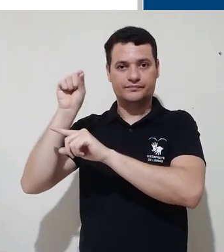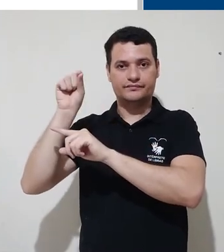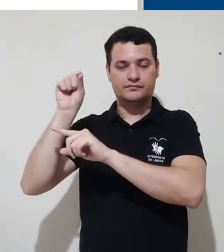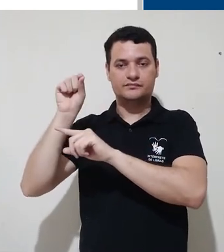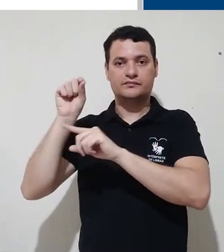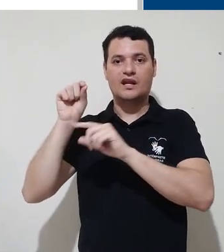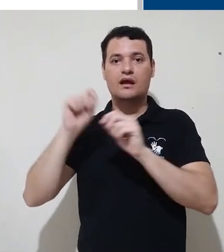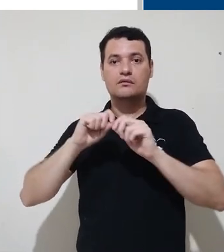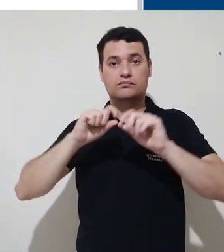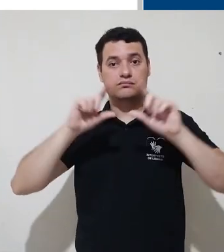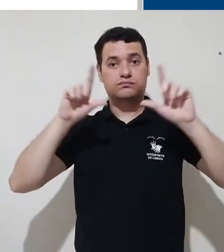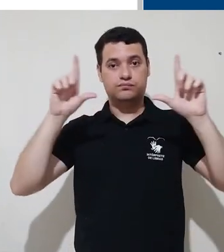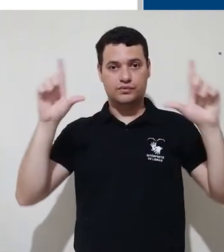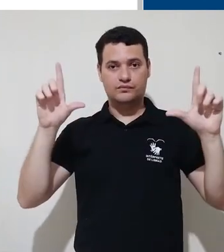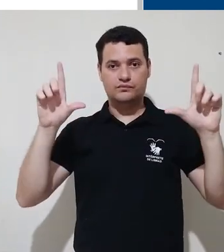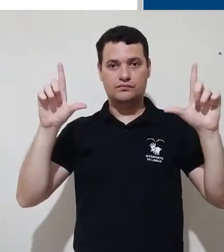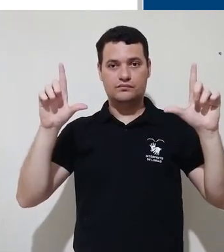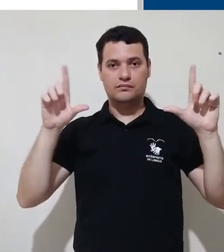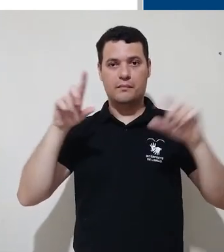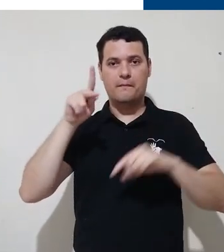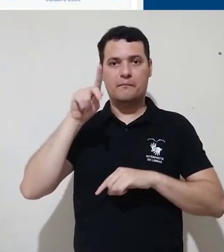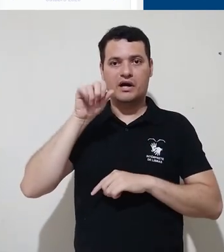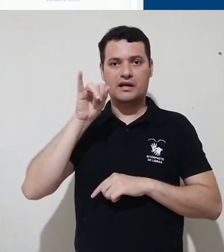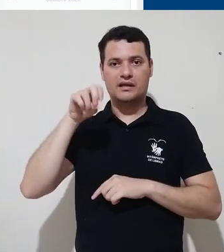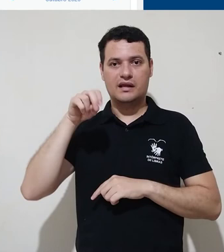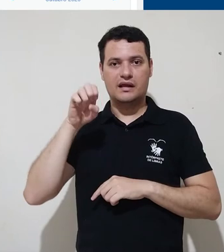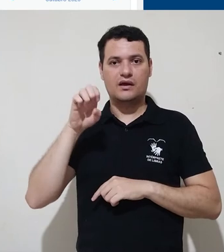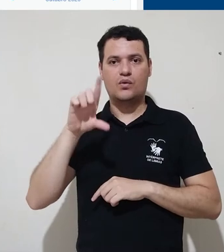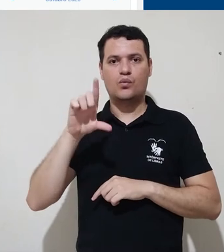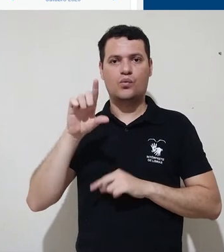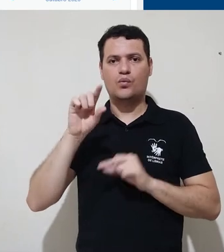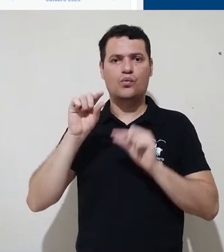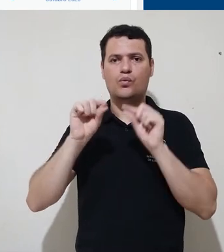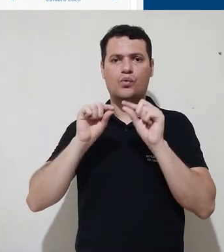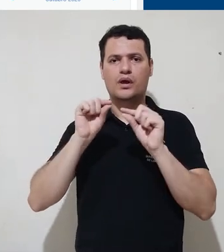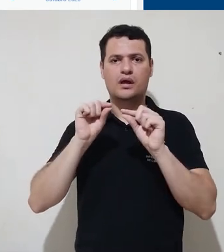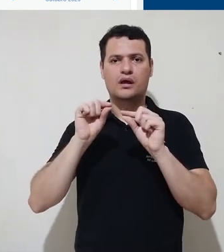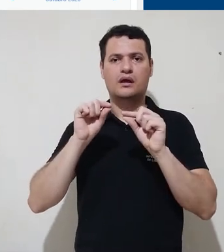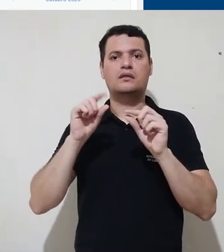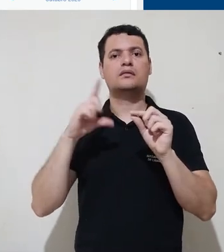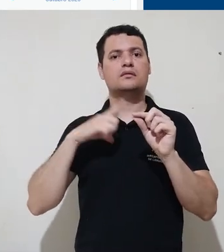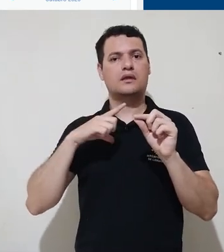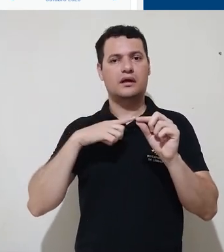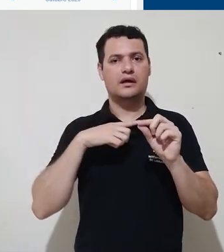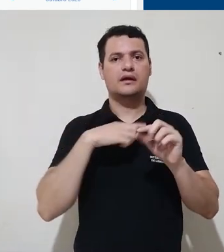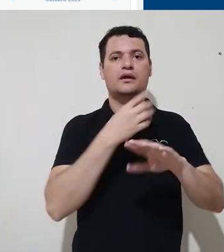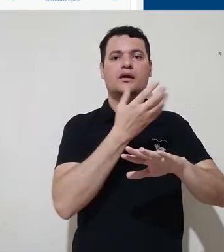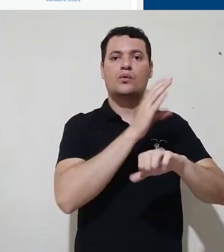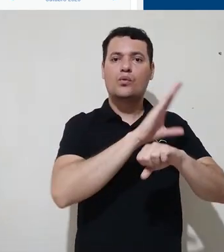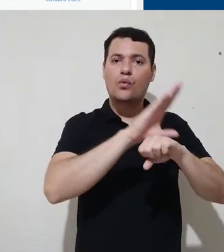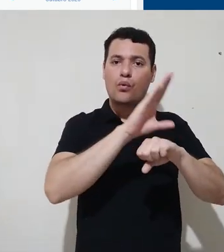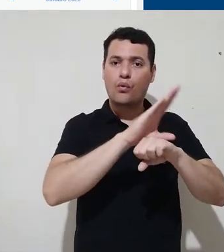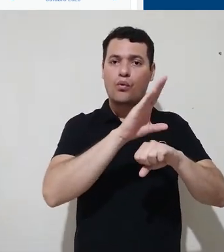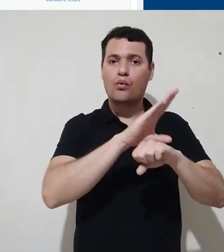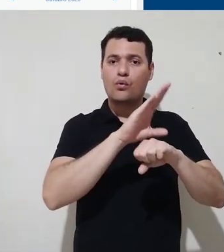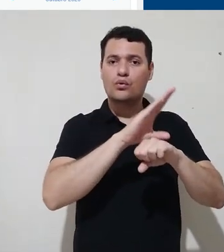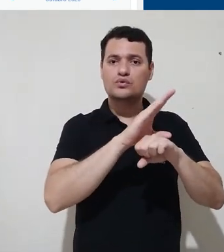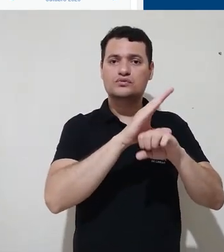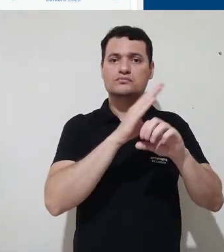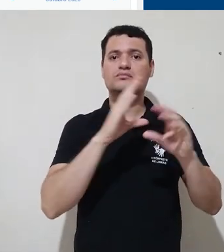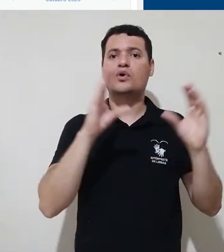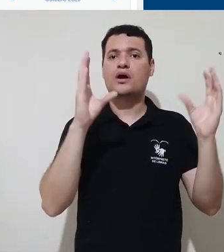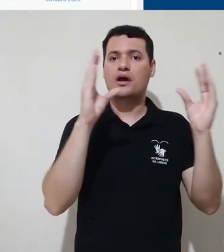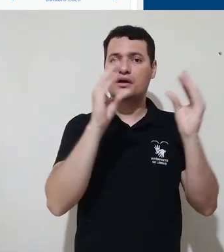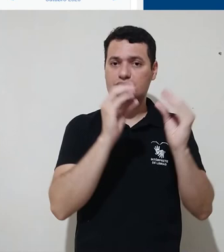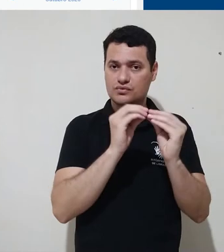nós podemos escolher no menu que abriu a opção painel. O que eu tenho na sessão de painel? Eu vou ter um